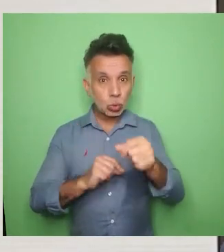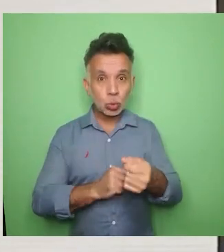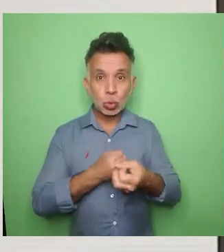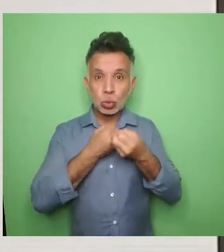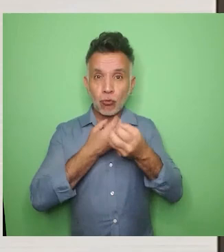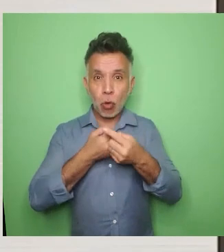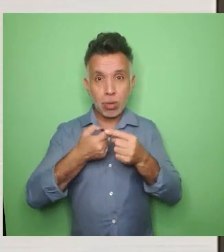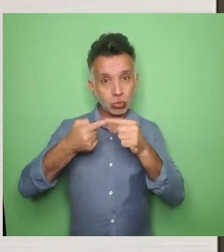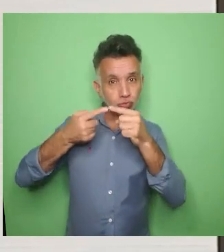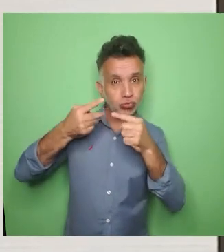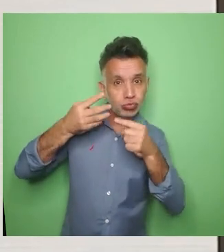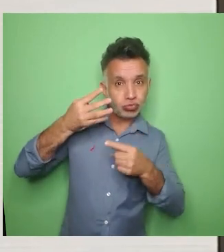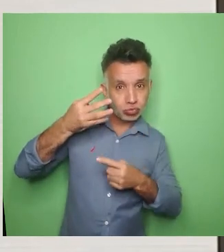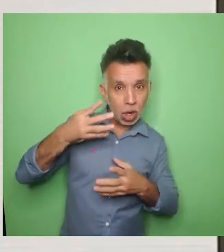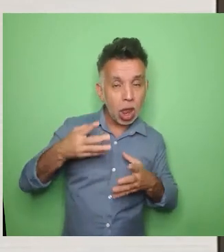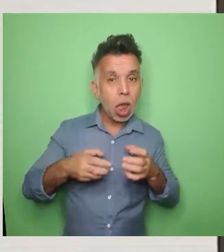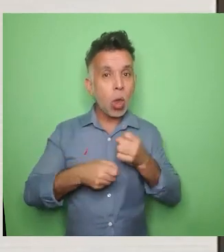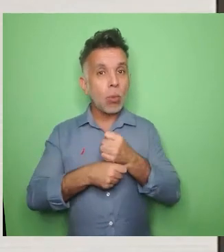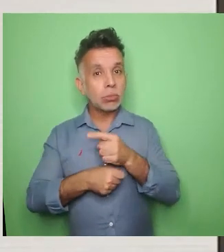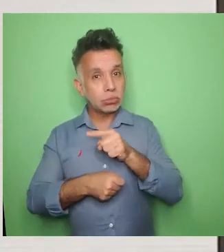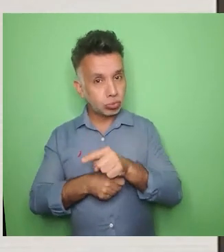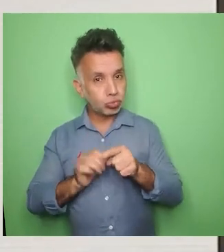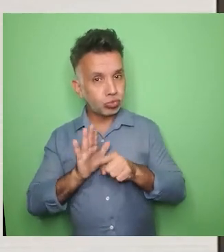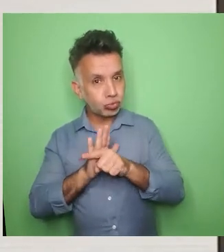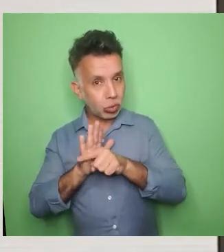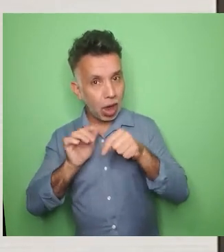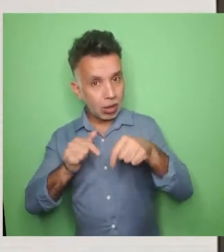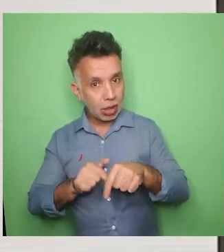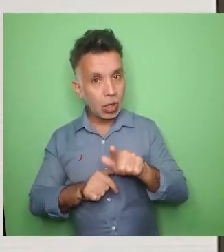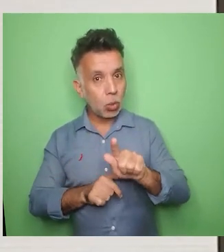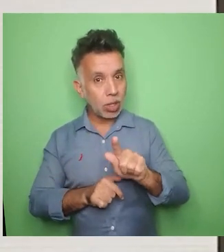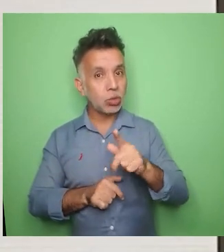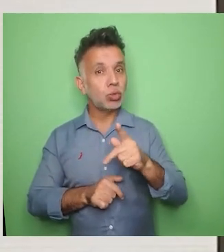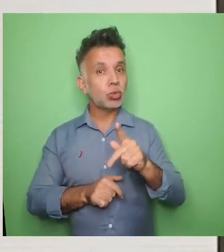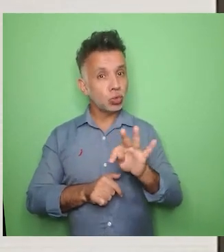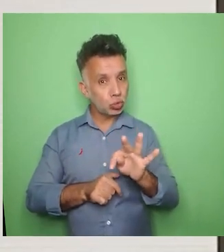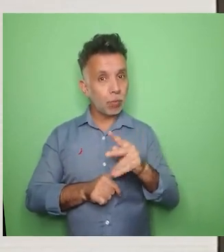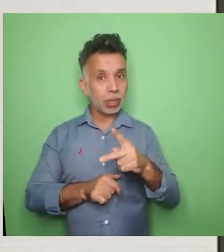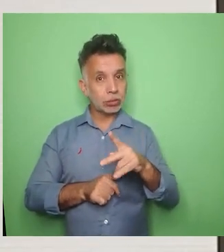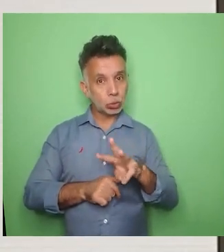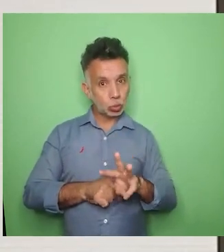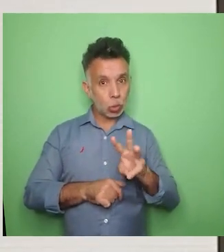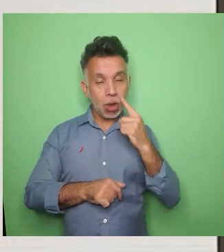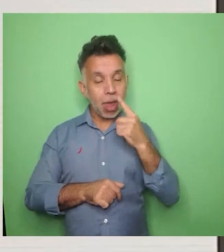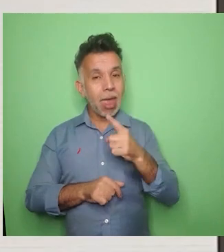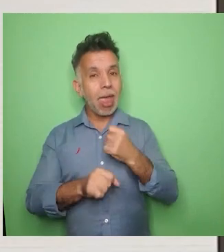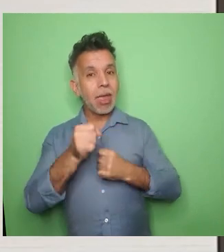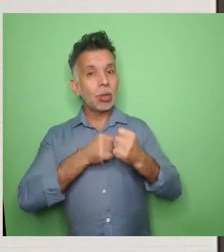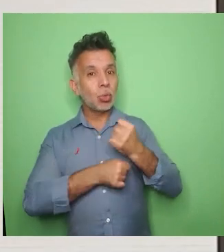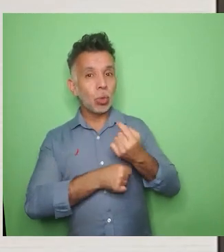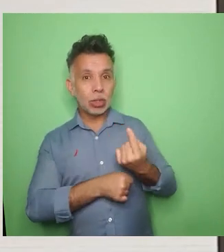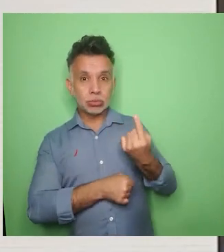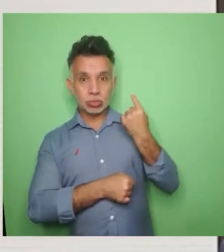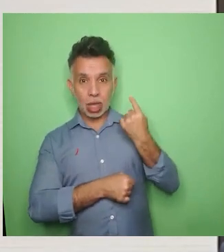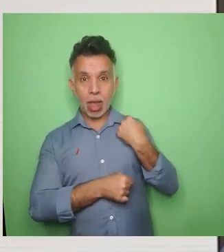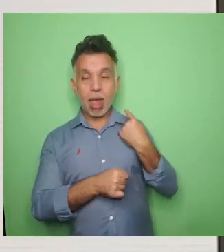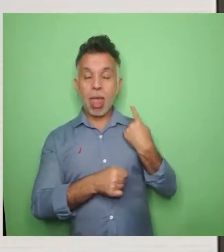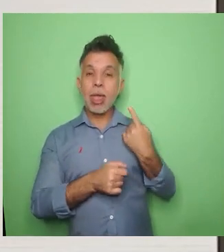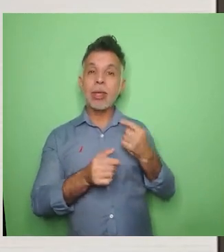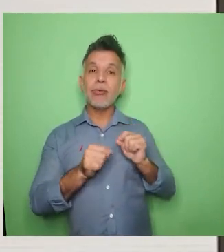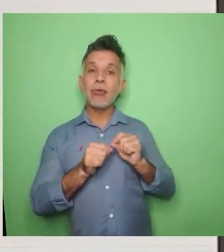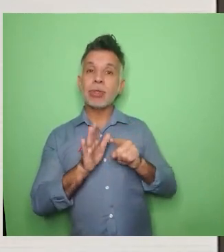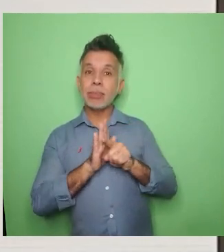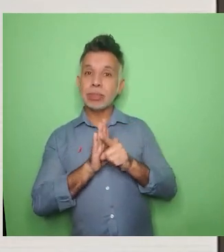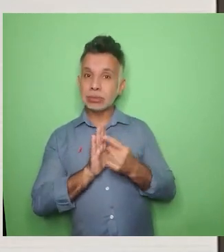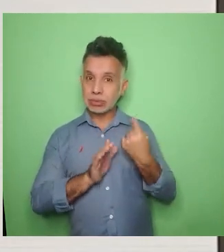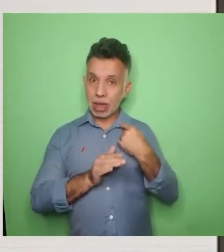Work são referentes ao ano anterior à data da aplicação da pesquisa, com os funcionários. Foi dessa forma que chegamos